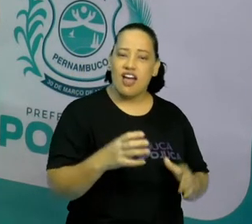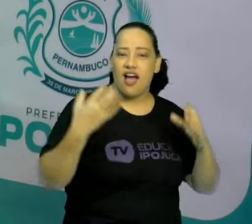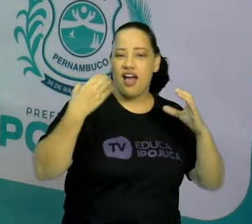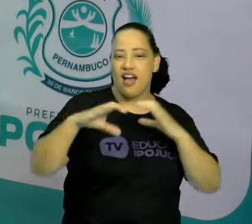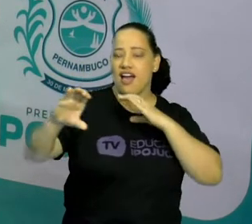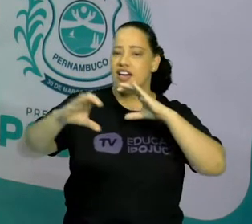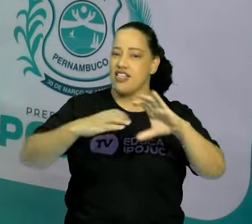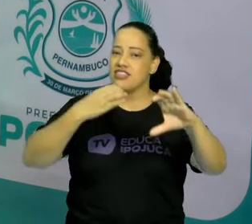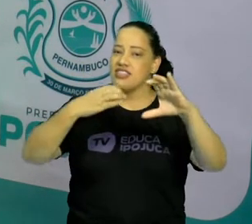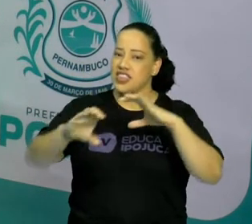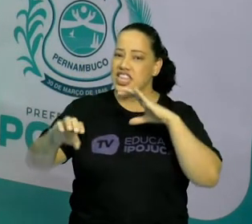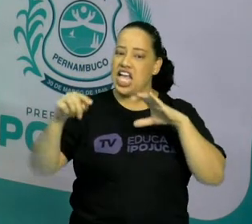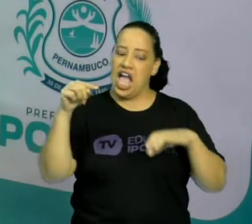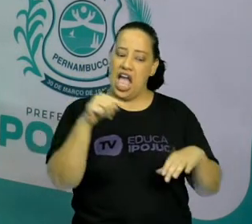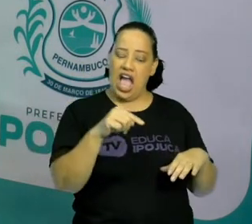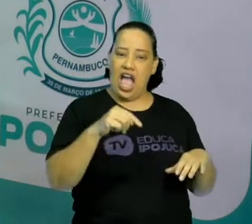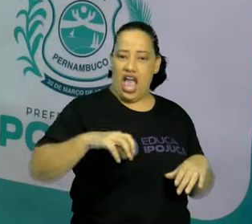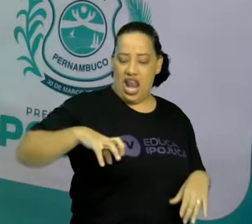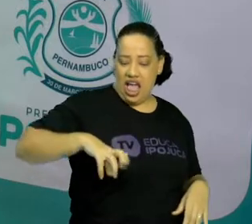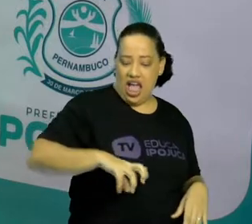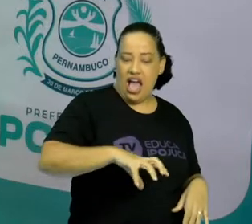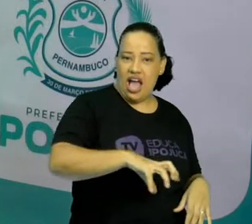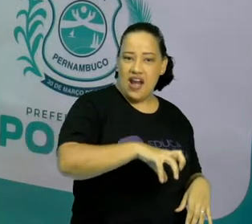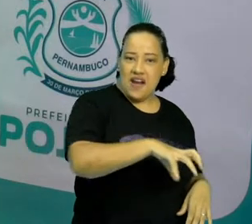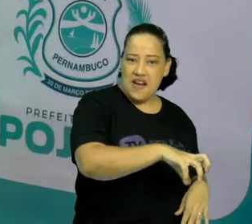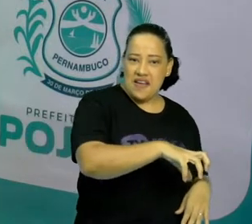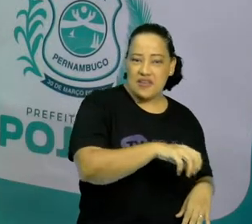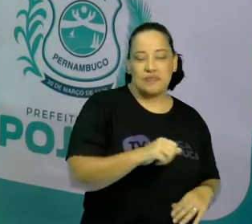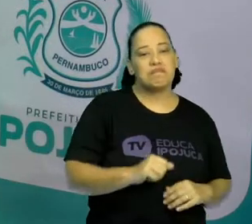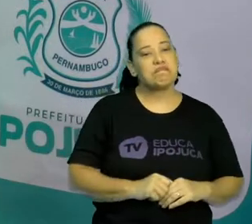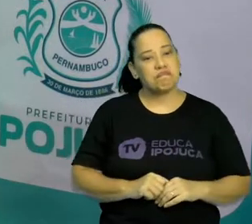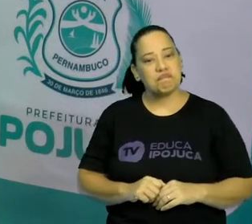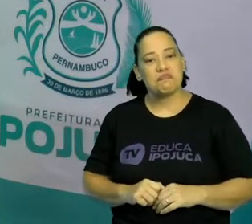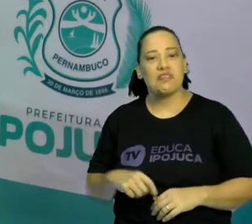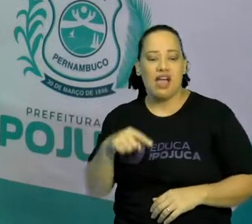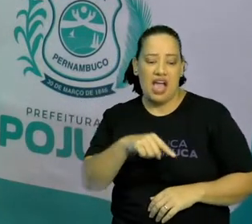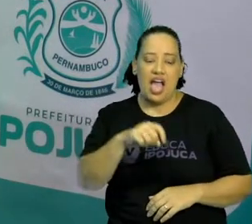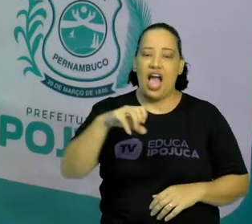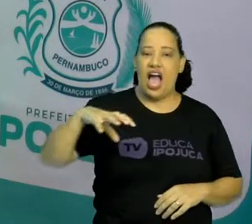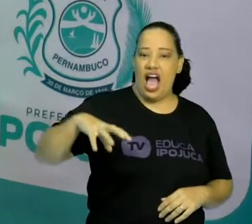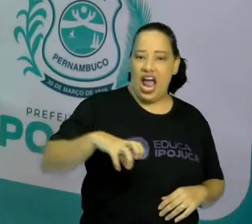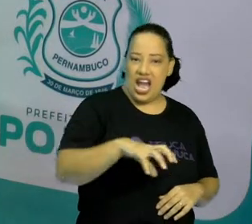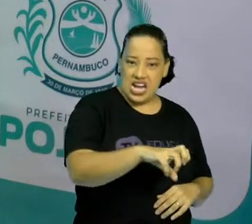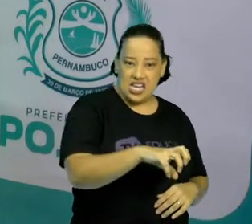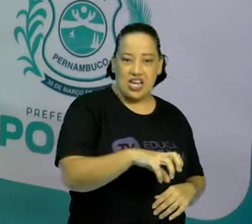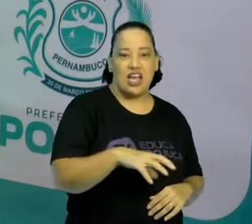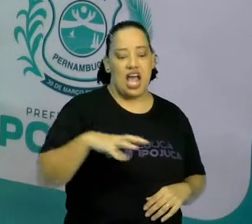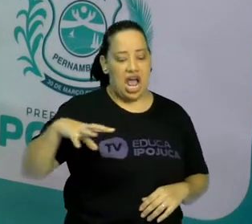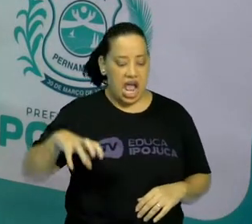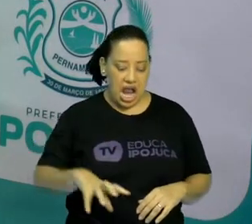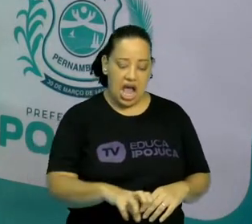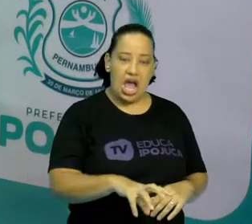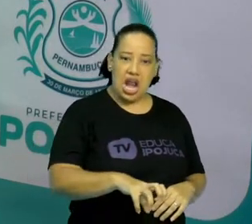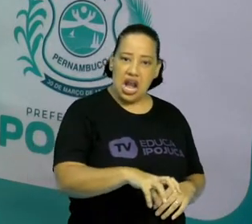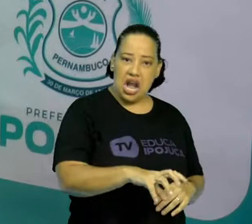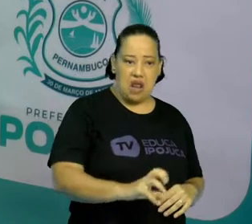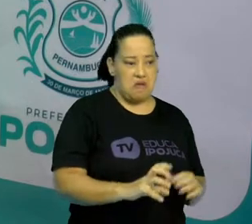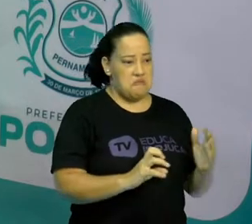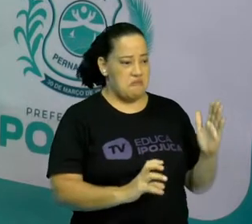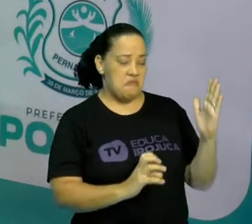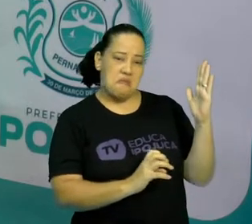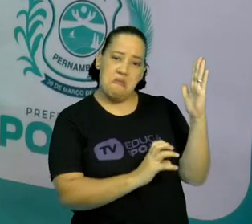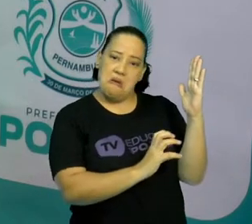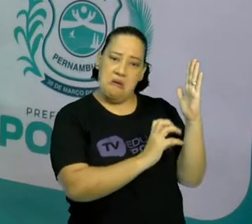Acredito que sim! Então, temos aqui um exemplo. A dona aranha subiu pela